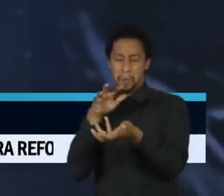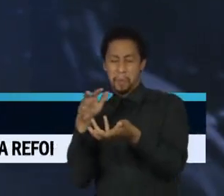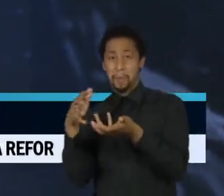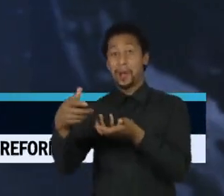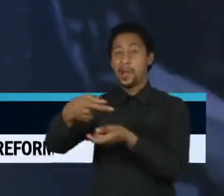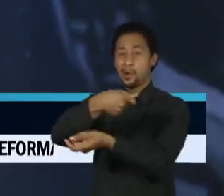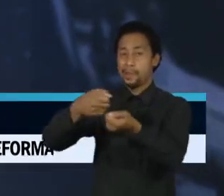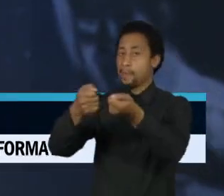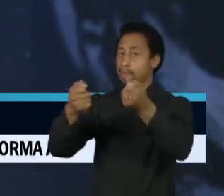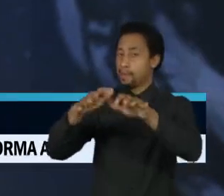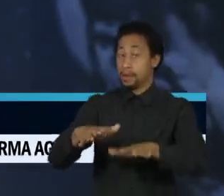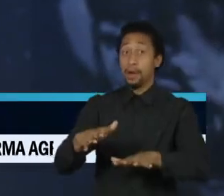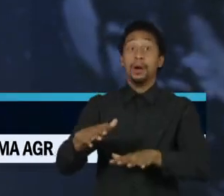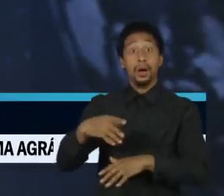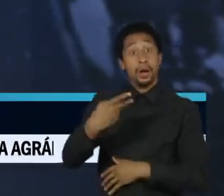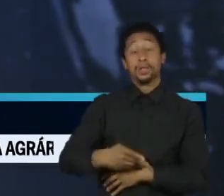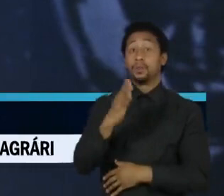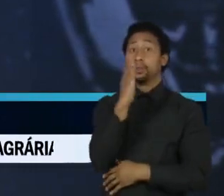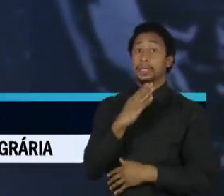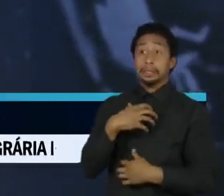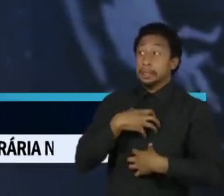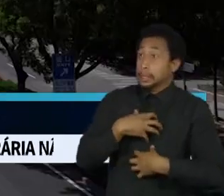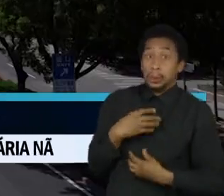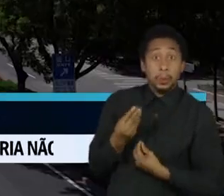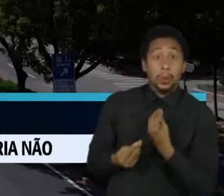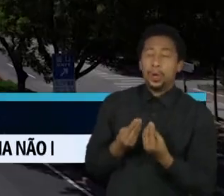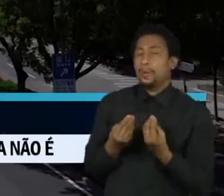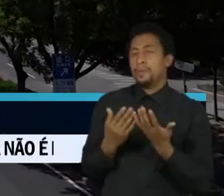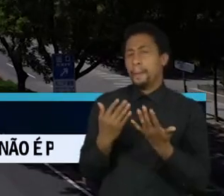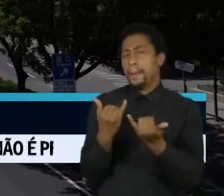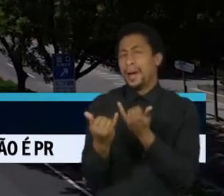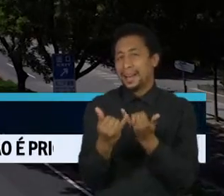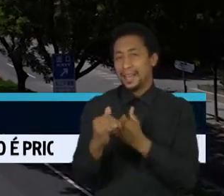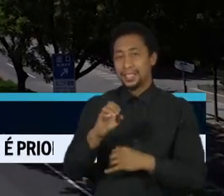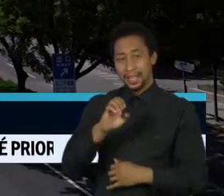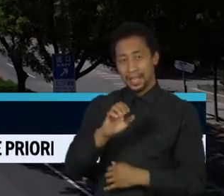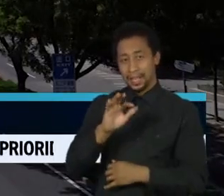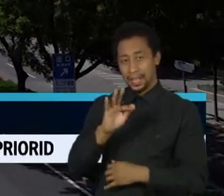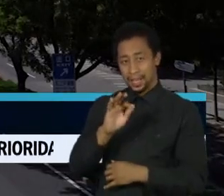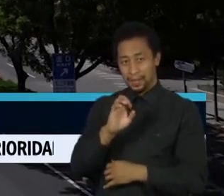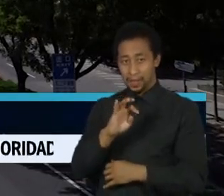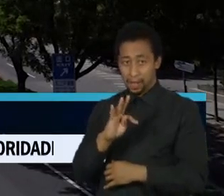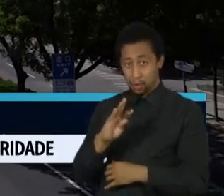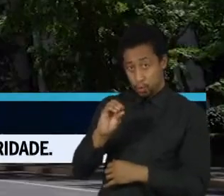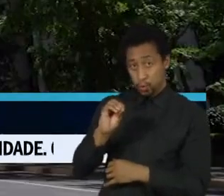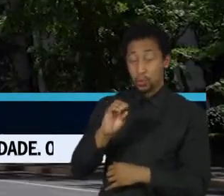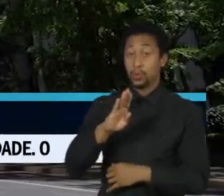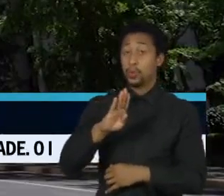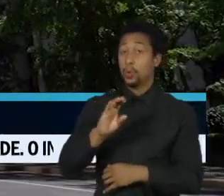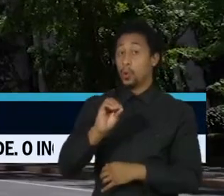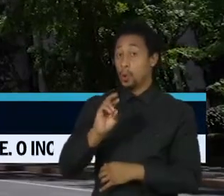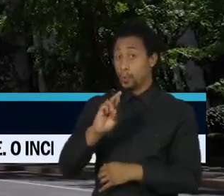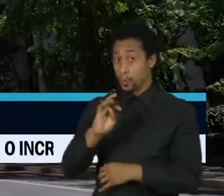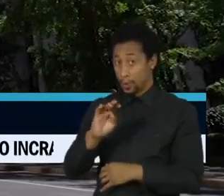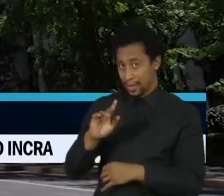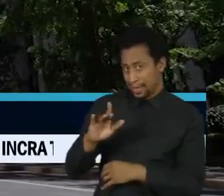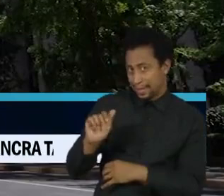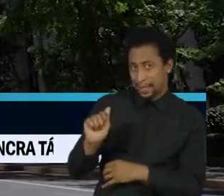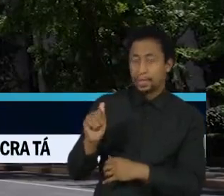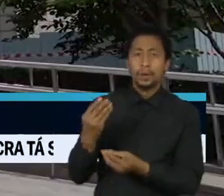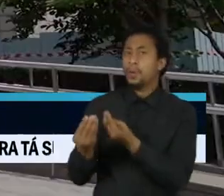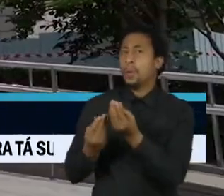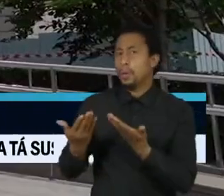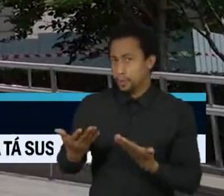alguns preferem chamar de efeito borboleta. A principal fábrica do mundo parou. Os